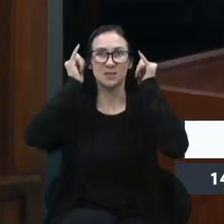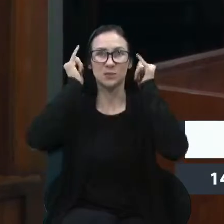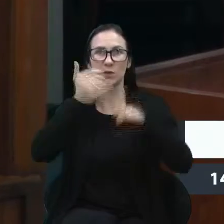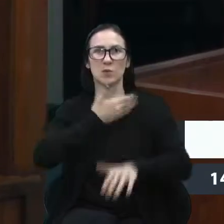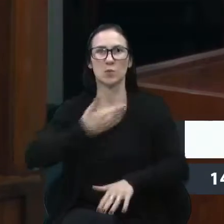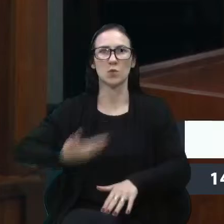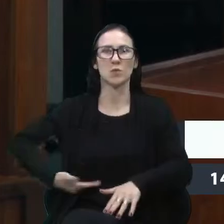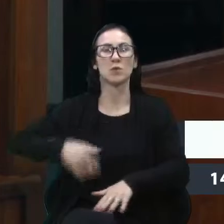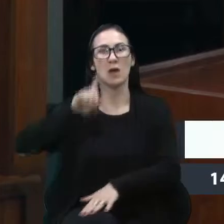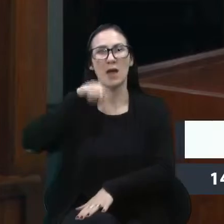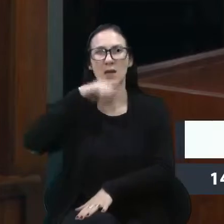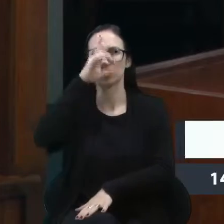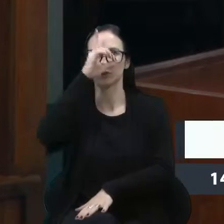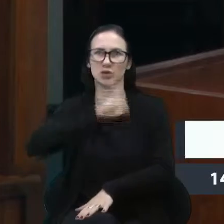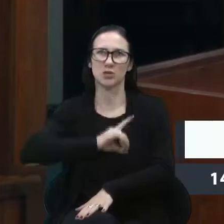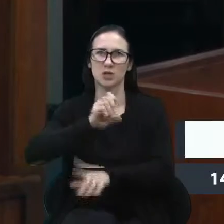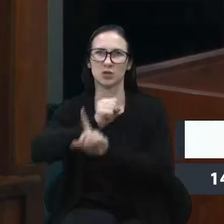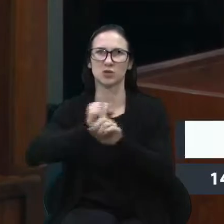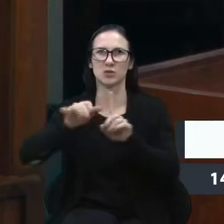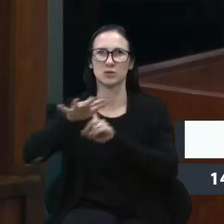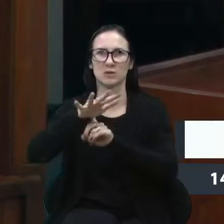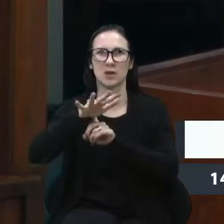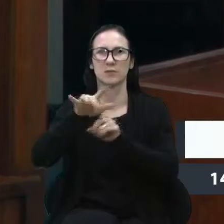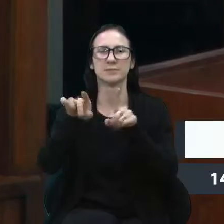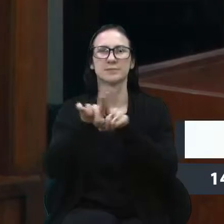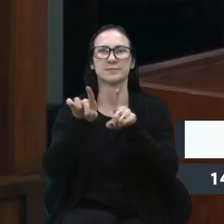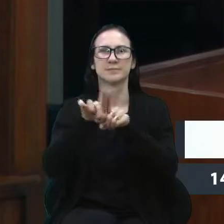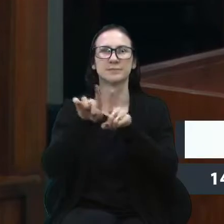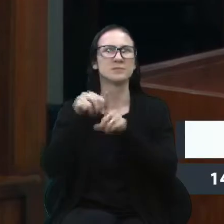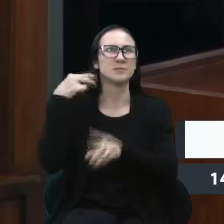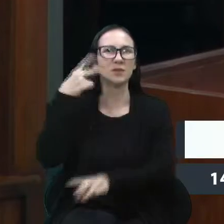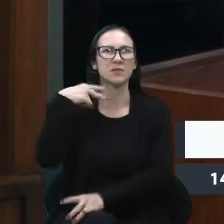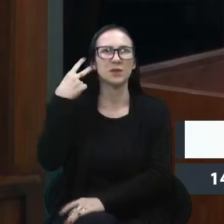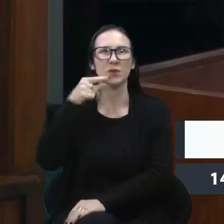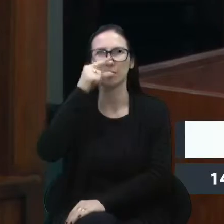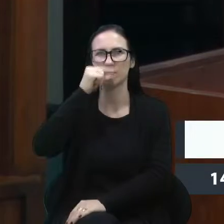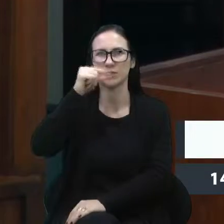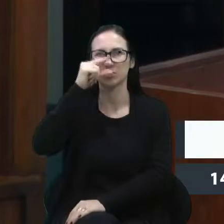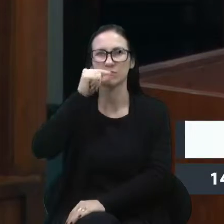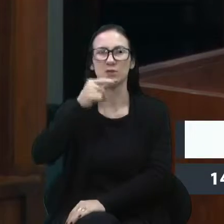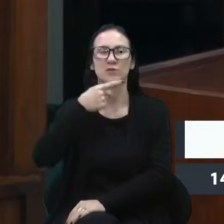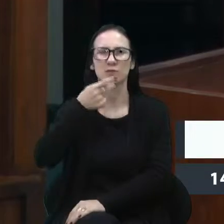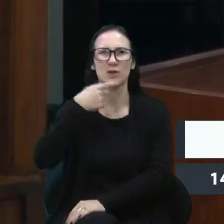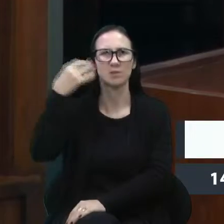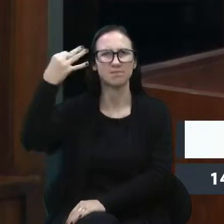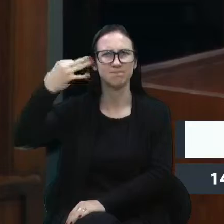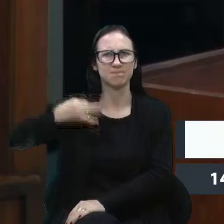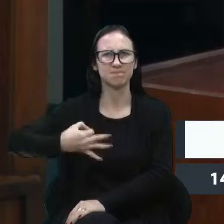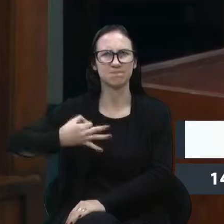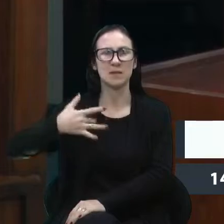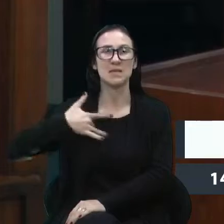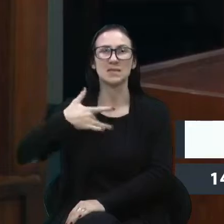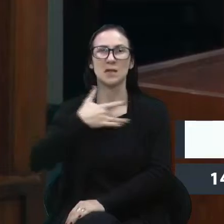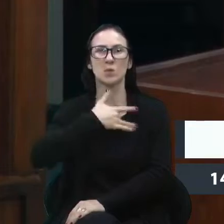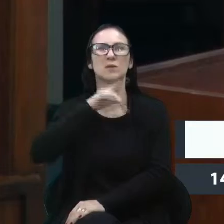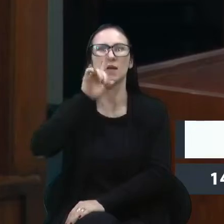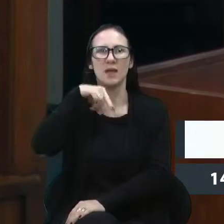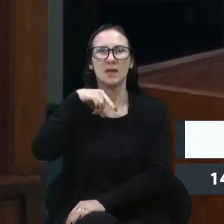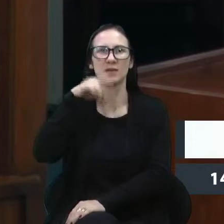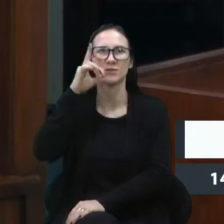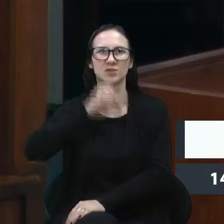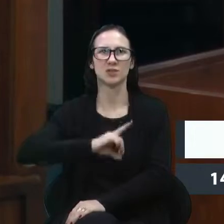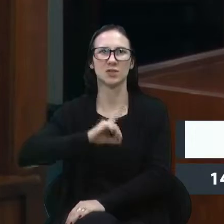mesma forma, não vejo o vereador Fantinel, e que o vereador Fantinel trouxe com precisão, a saúde é um direito social.